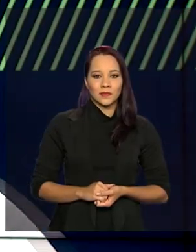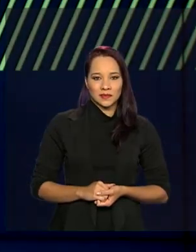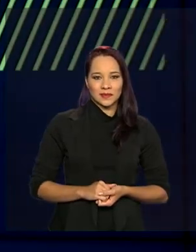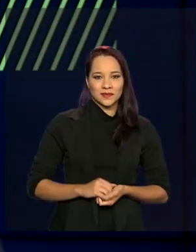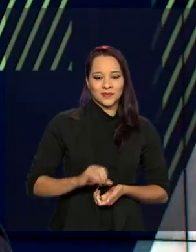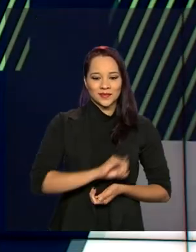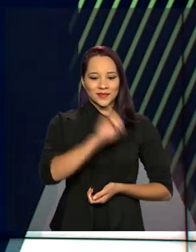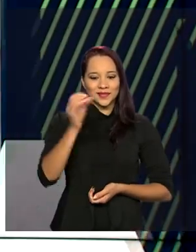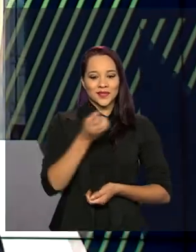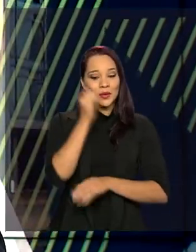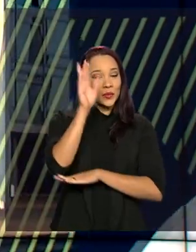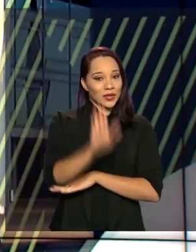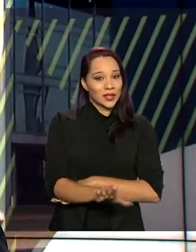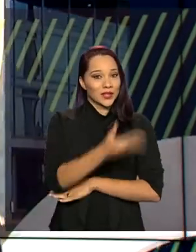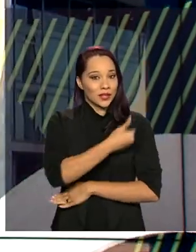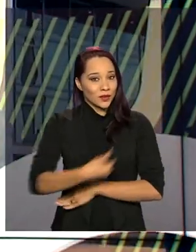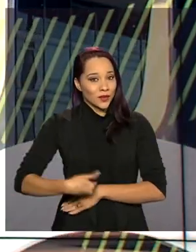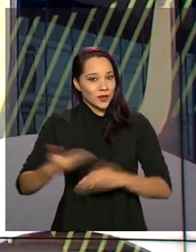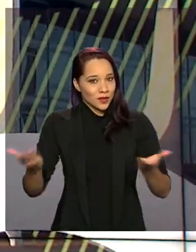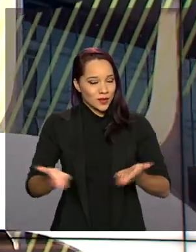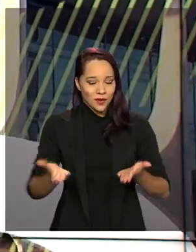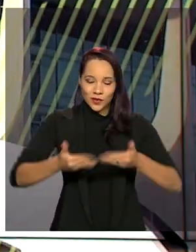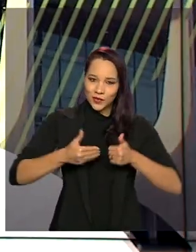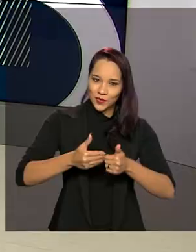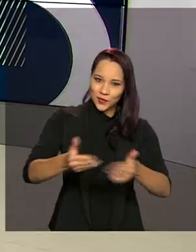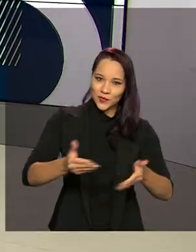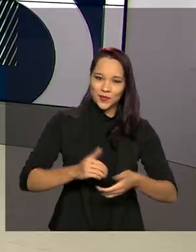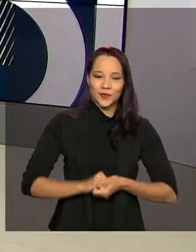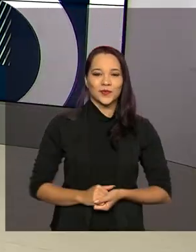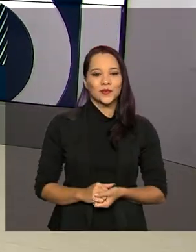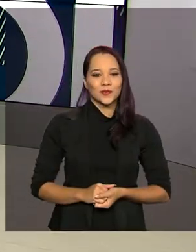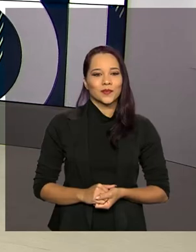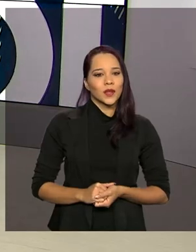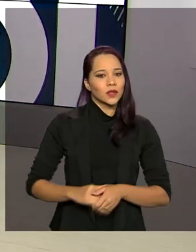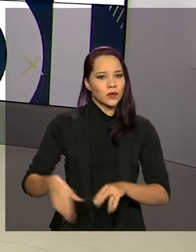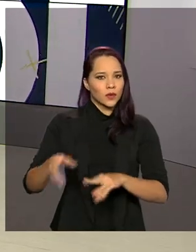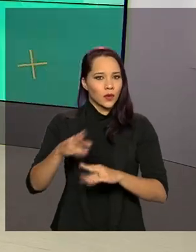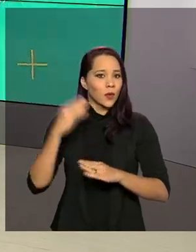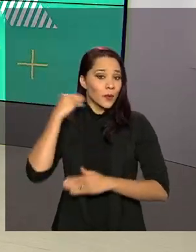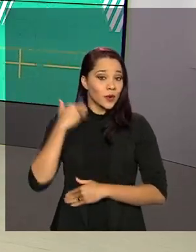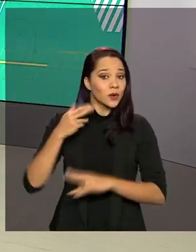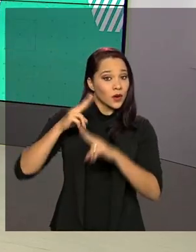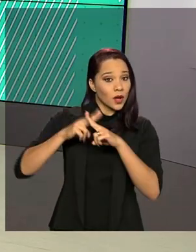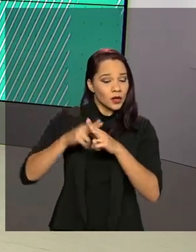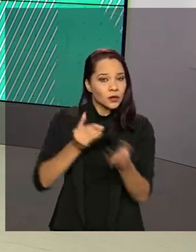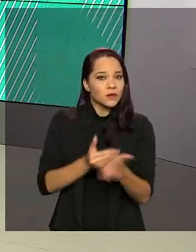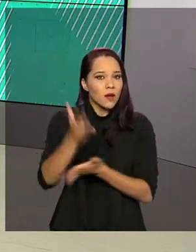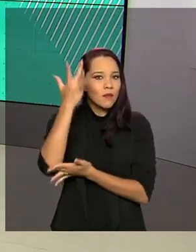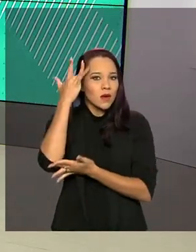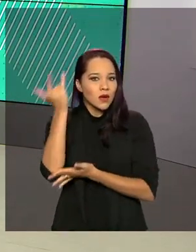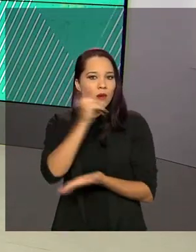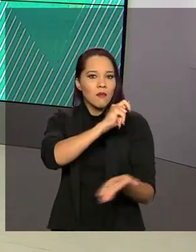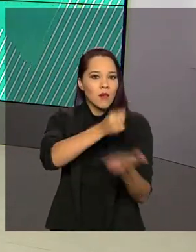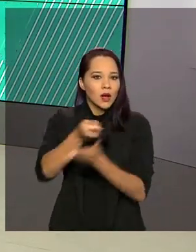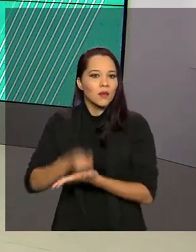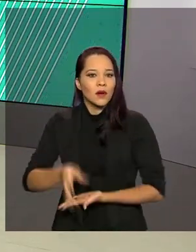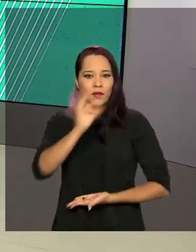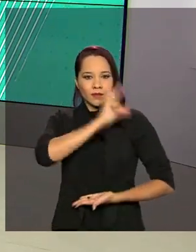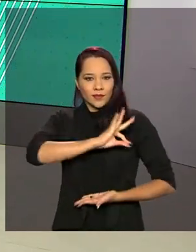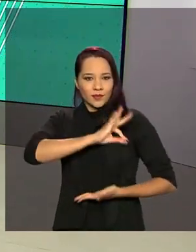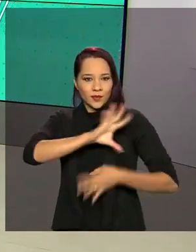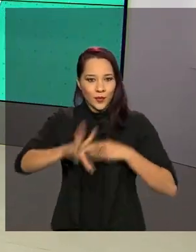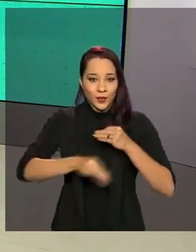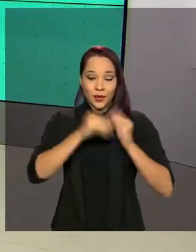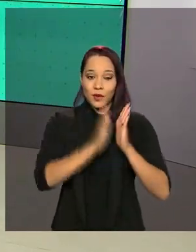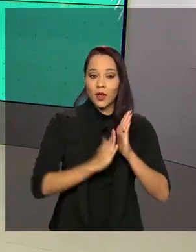Olá, boa tarde. O governo agora está no ar. A Caixa inicia amanhã o pagamento do abono salarial referente